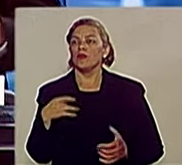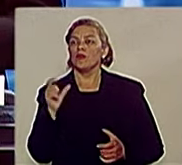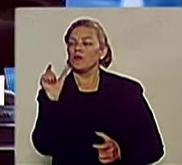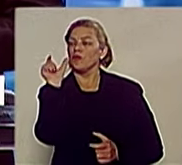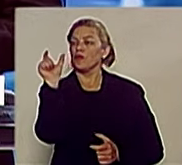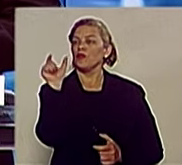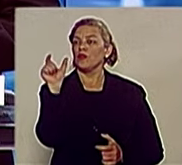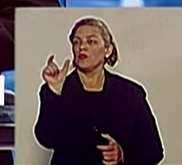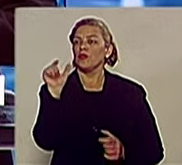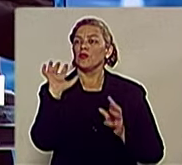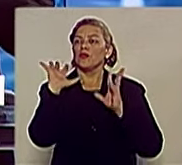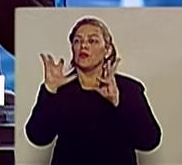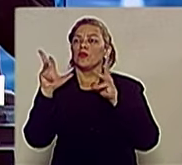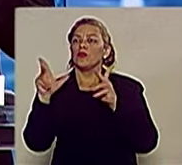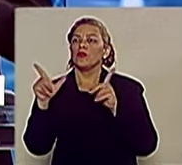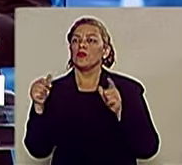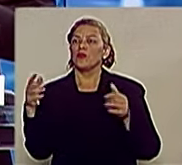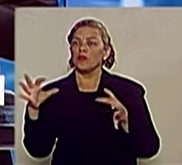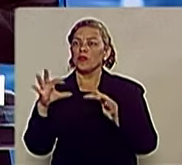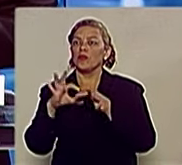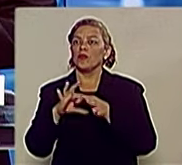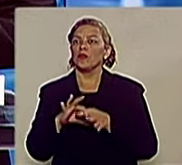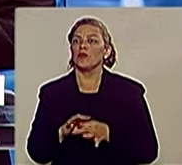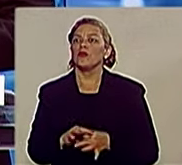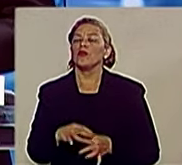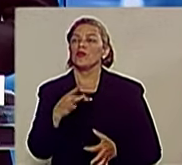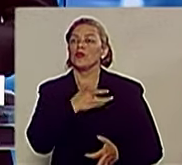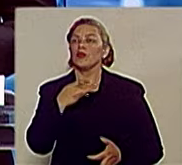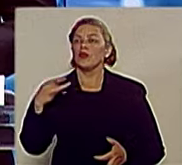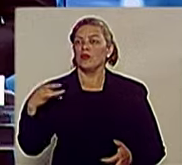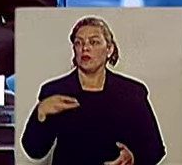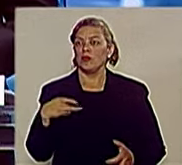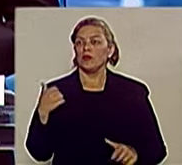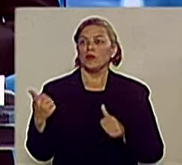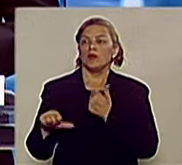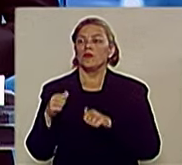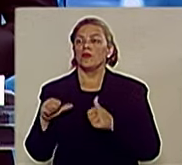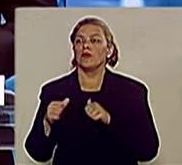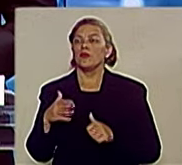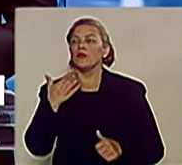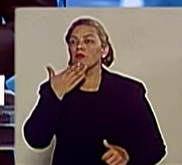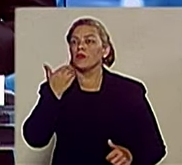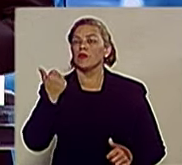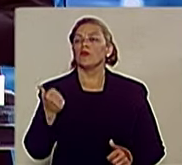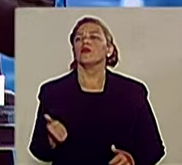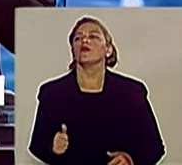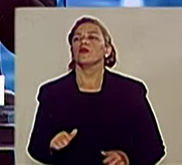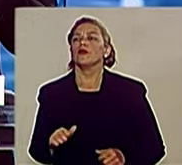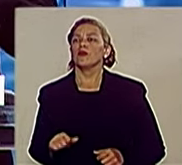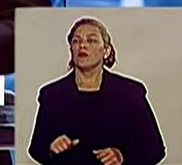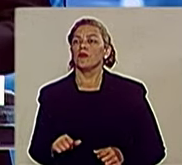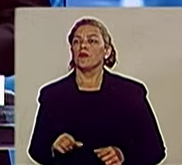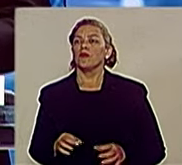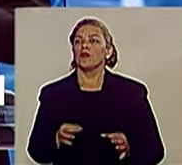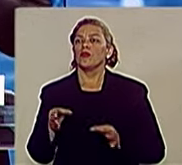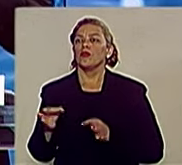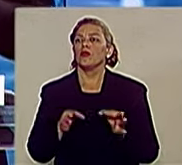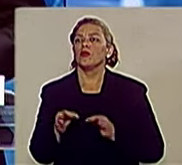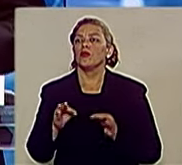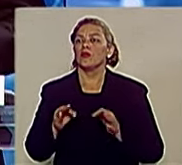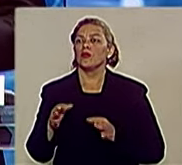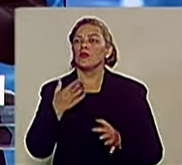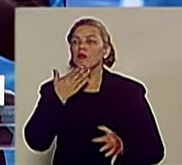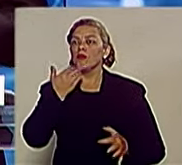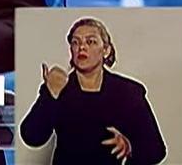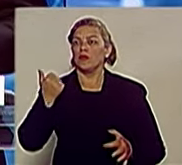integrar toda a nossa saúde. Dando qualidade de vida para a população. Uma saúde digna, uma saúde melhor, uma gestão competente, com